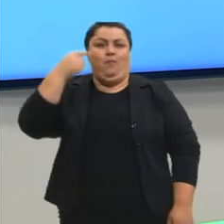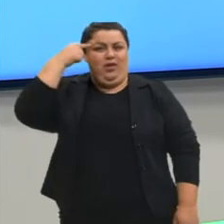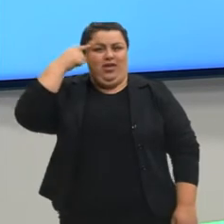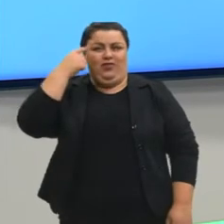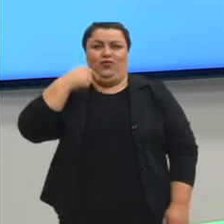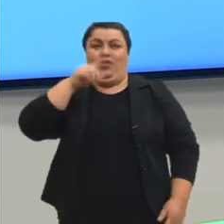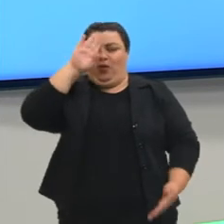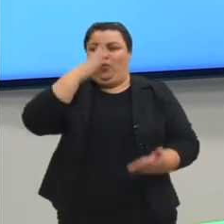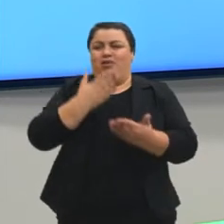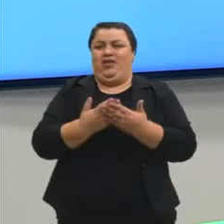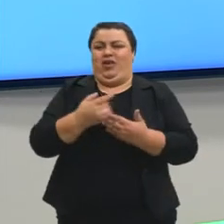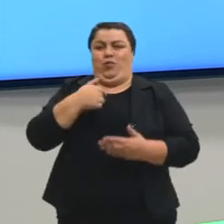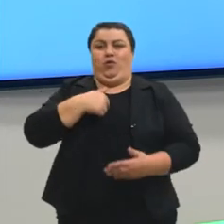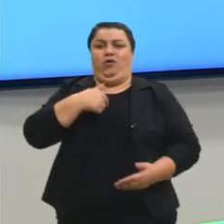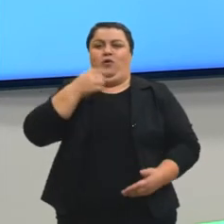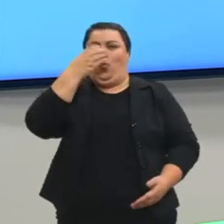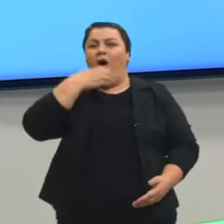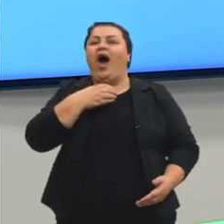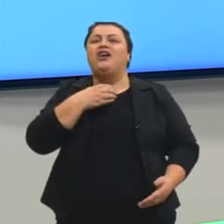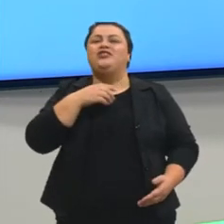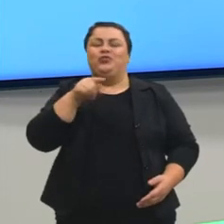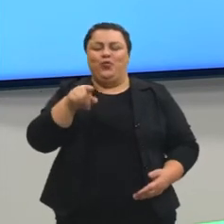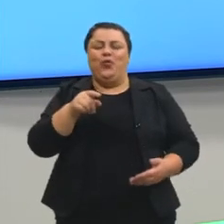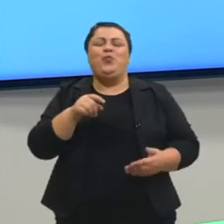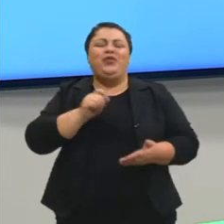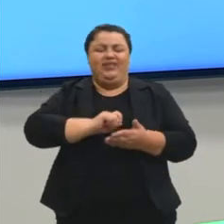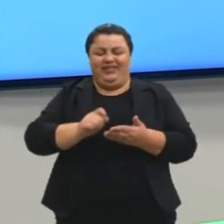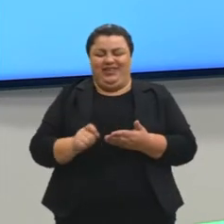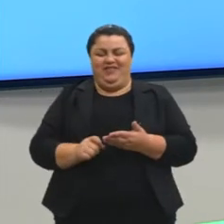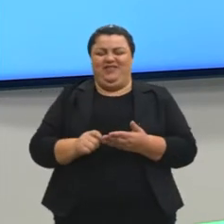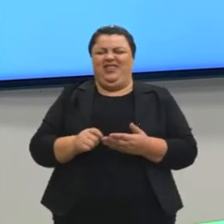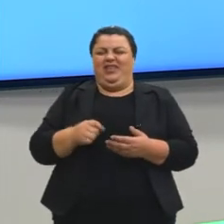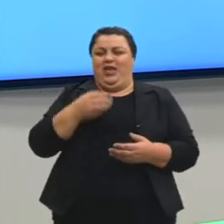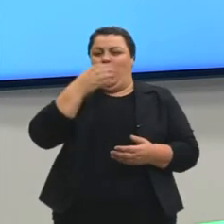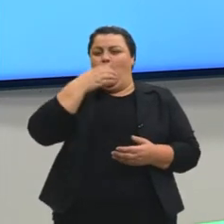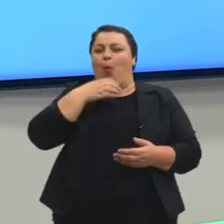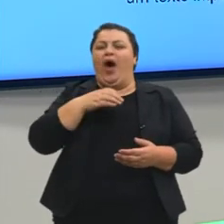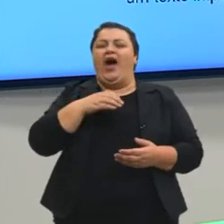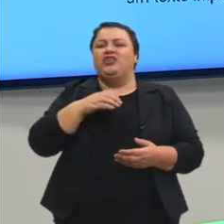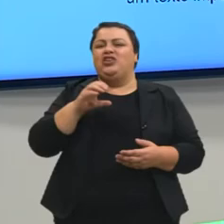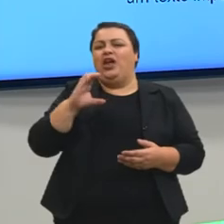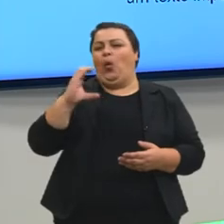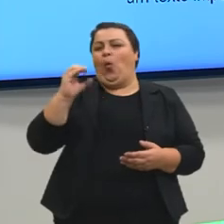eu creio, eu acho, como a galera coloca, porque eu acho, inclusive, é coloquial, tá?